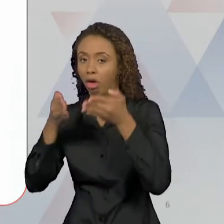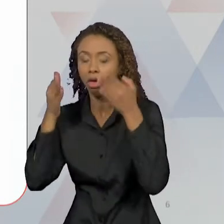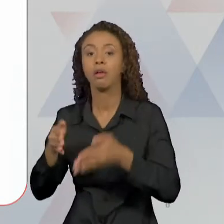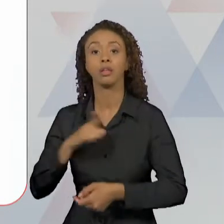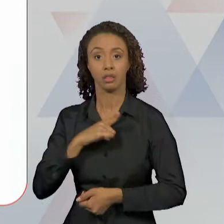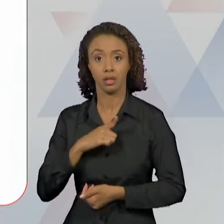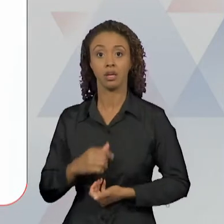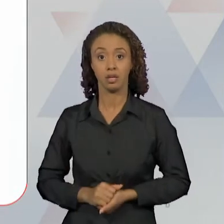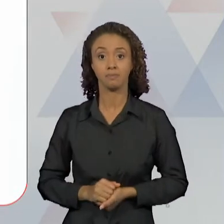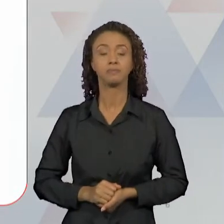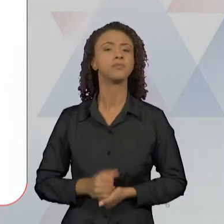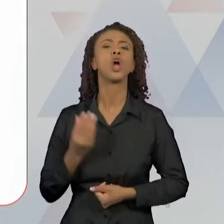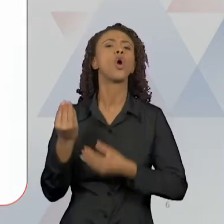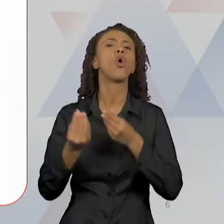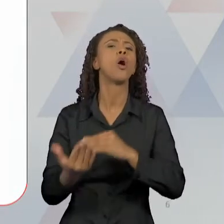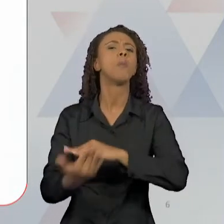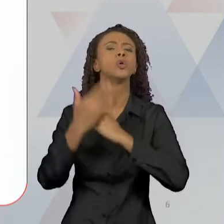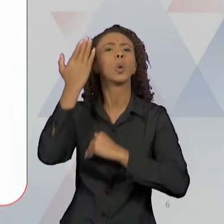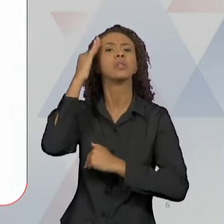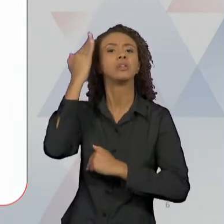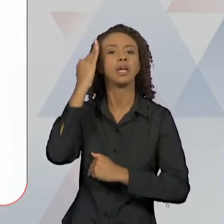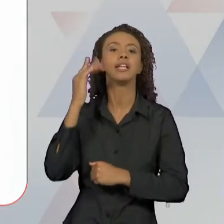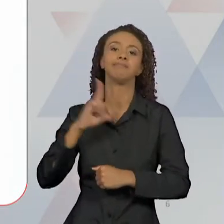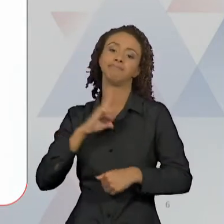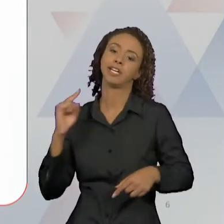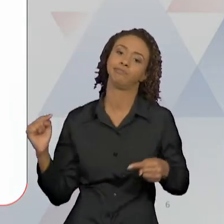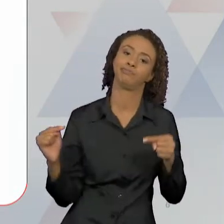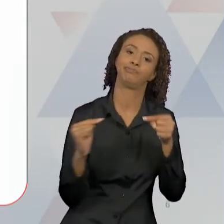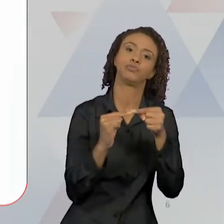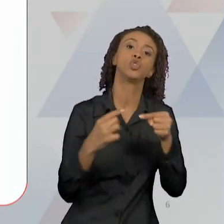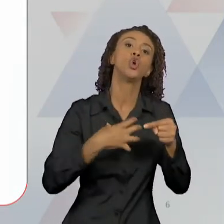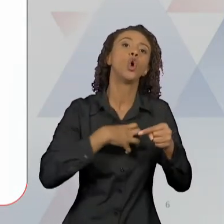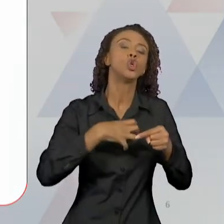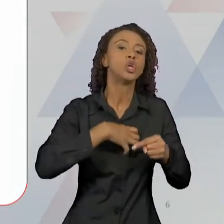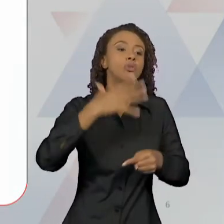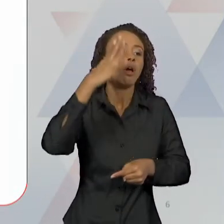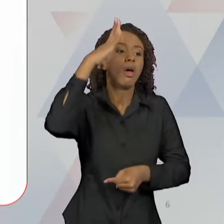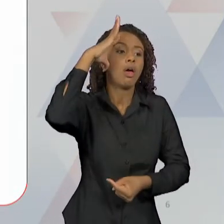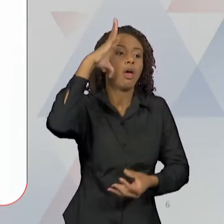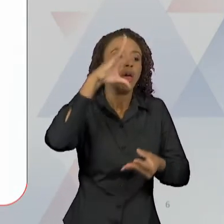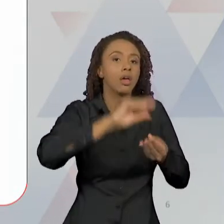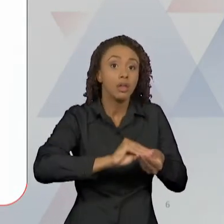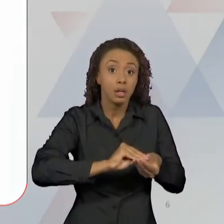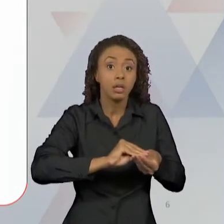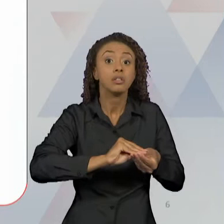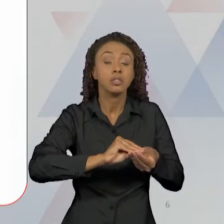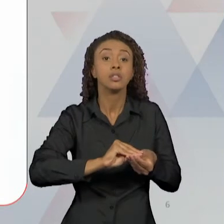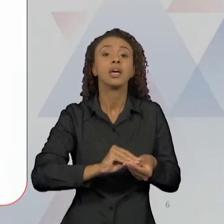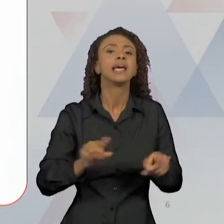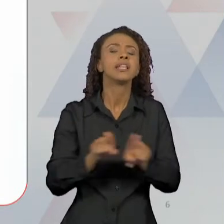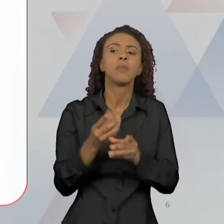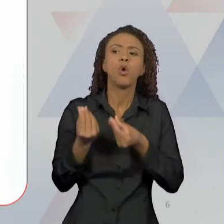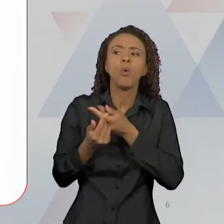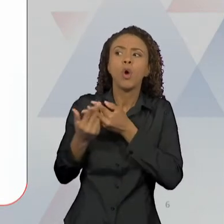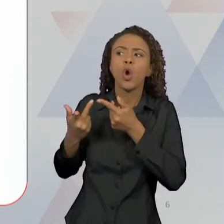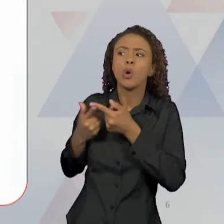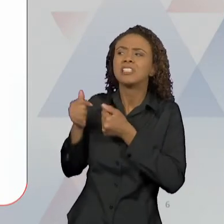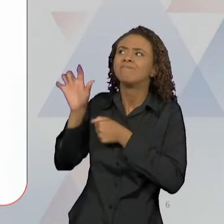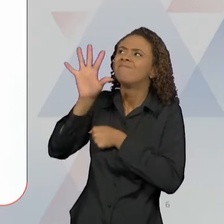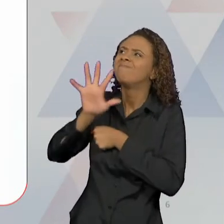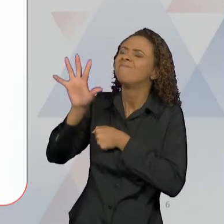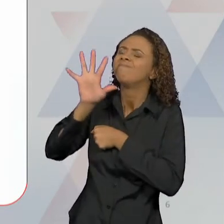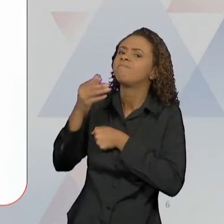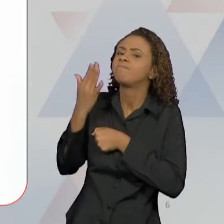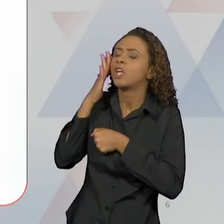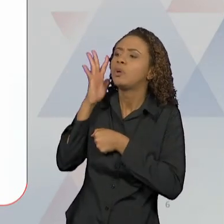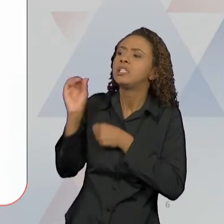inconsciente se relaciona com os métodos interpretativos e essa busca de significado do oculto. Então o